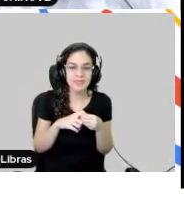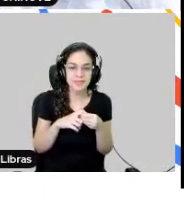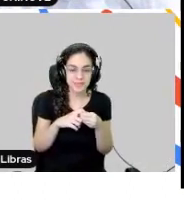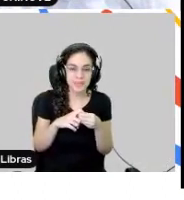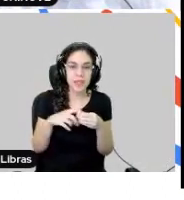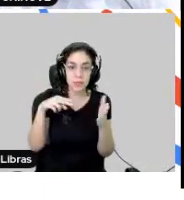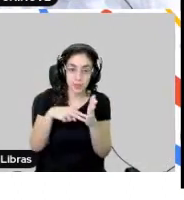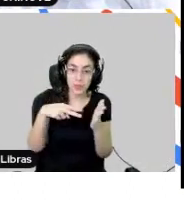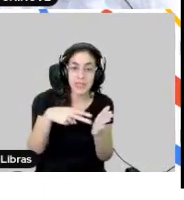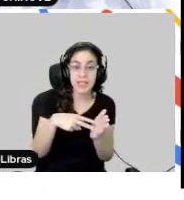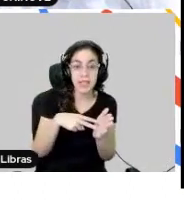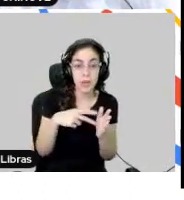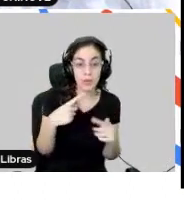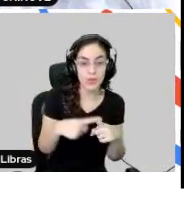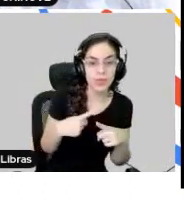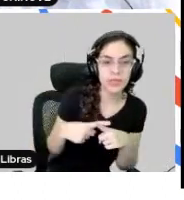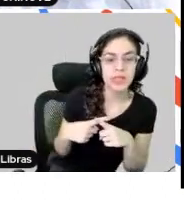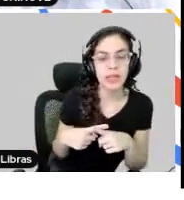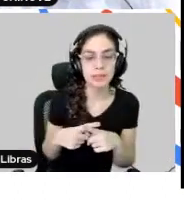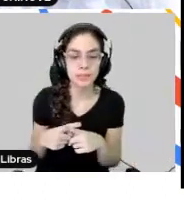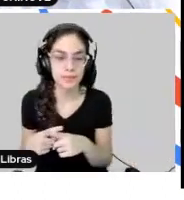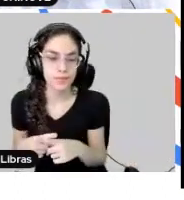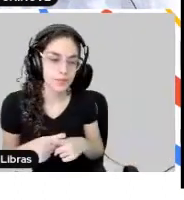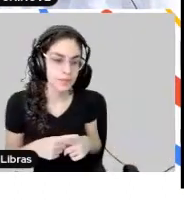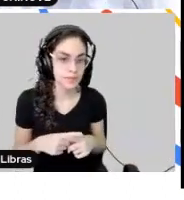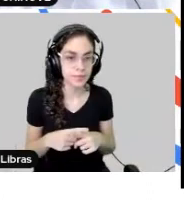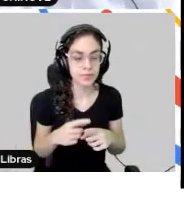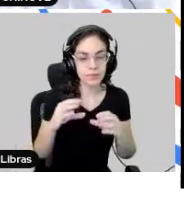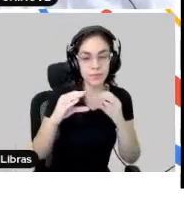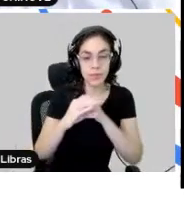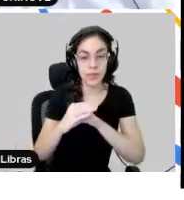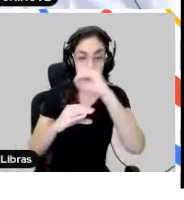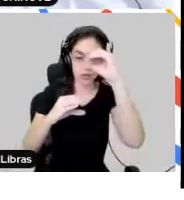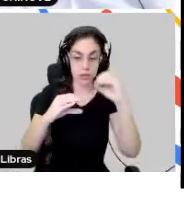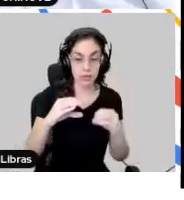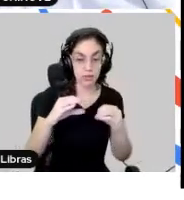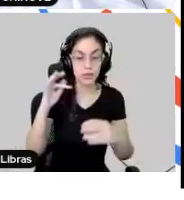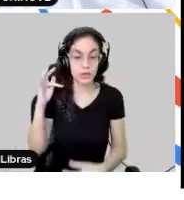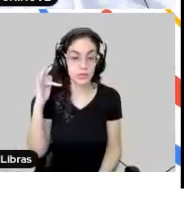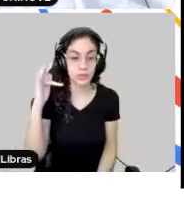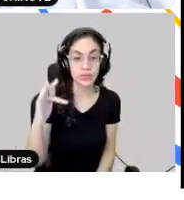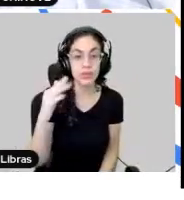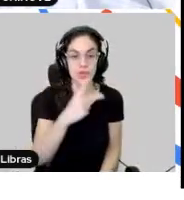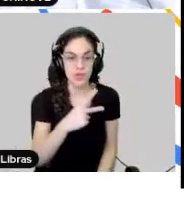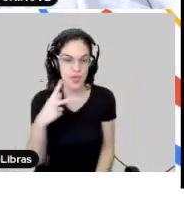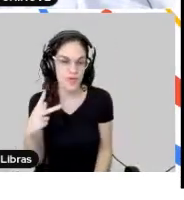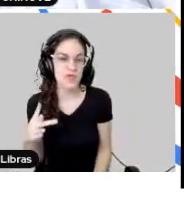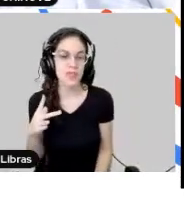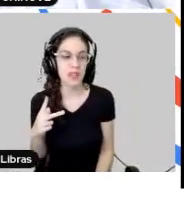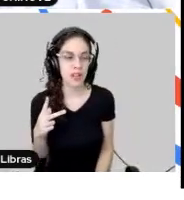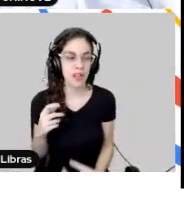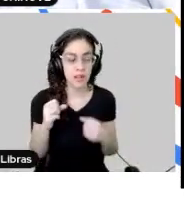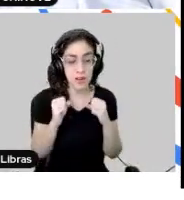presencial, porque ele vem aqui, ele tem acesso aos cream books na sala do futuro, ele tem acesso ao professor dele, ele está num ambiente que ele